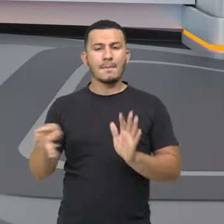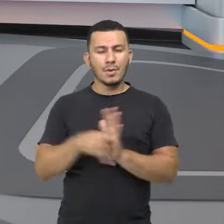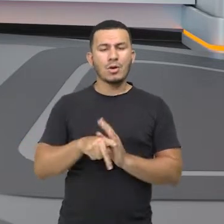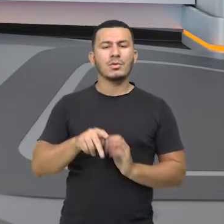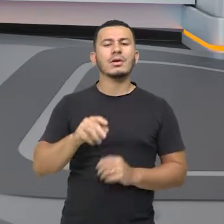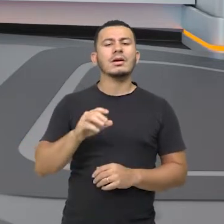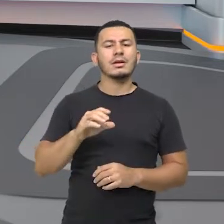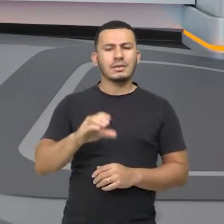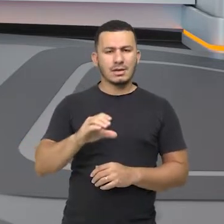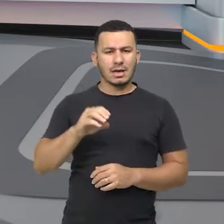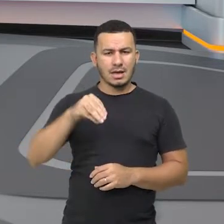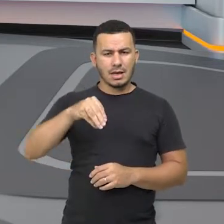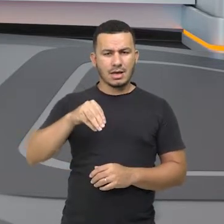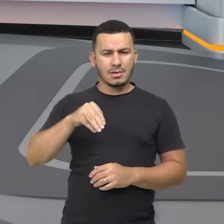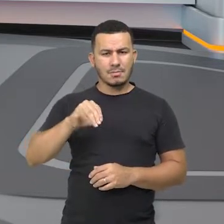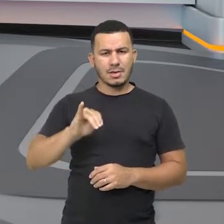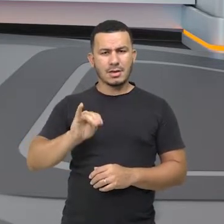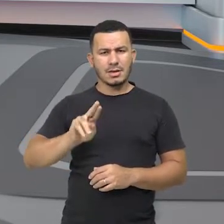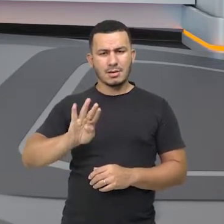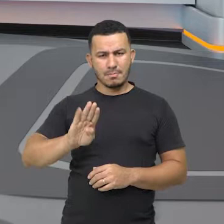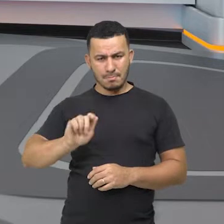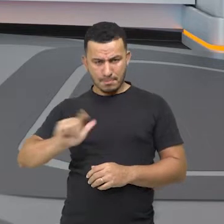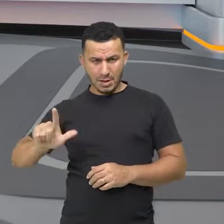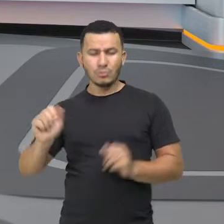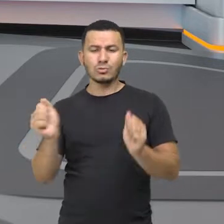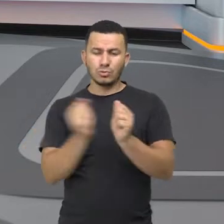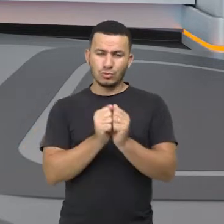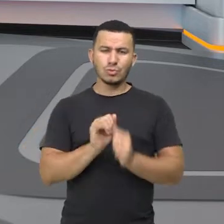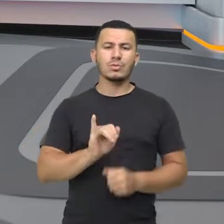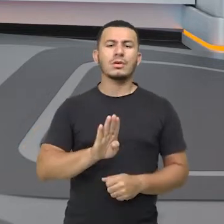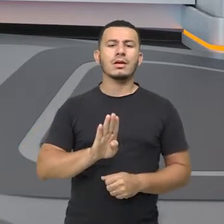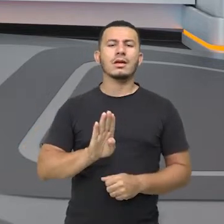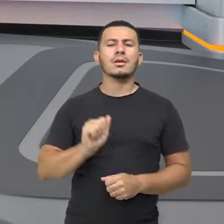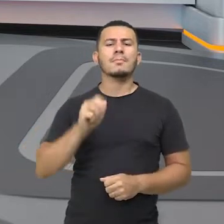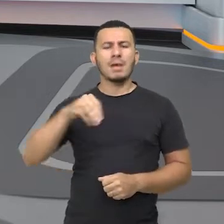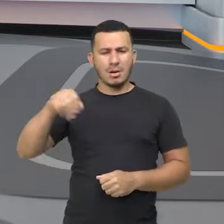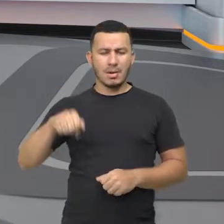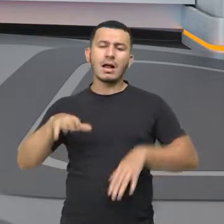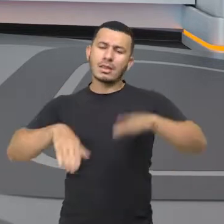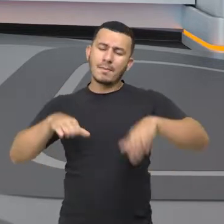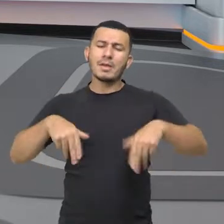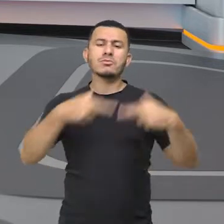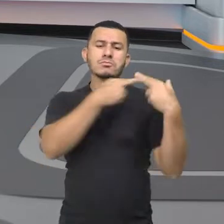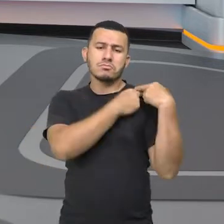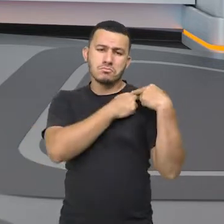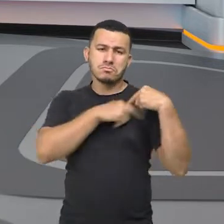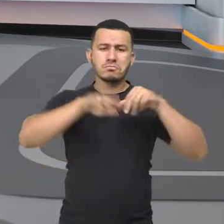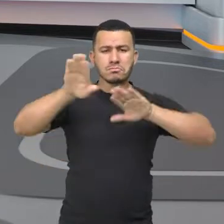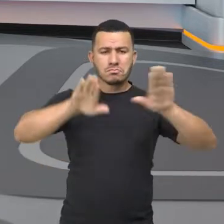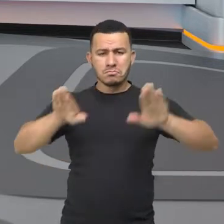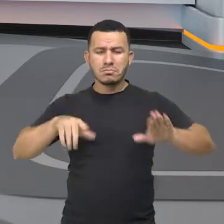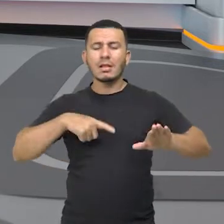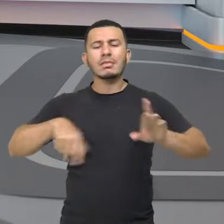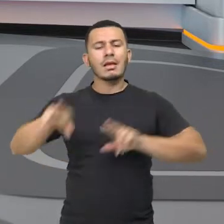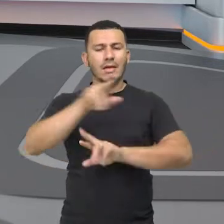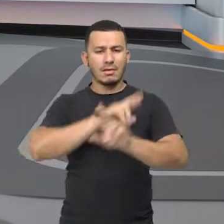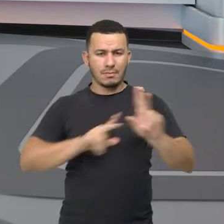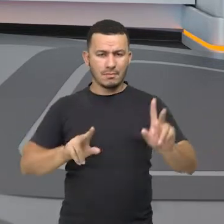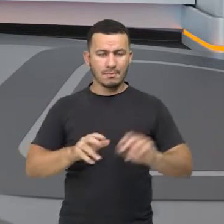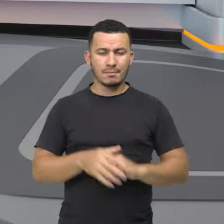ICMBio e o IBAMA também. Então, dependendo de qual esfera administra, nós temos diferentes órgãos.